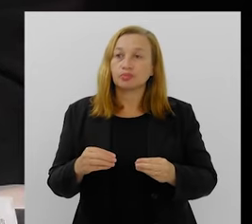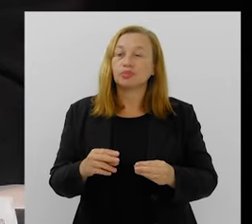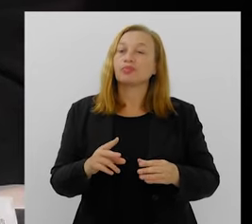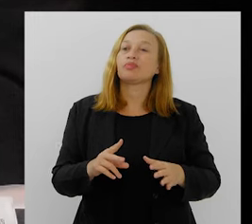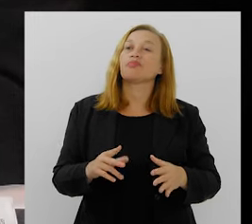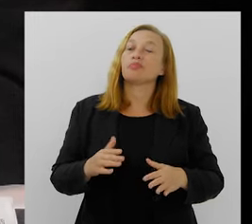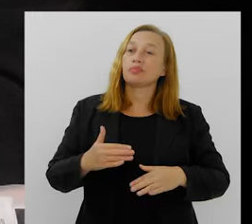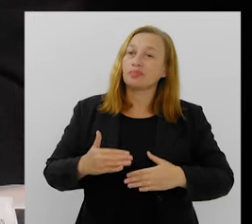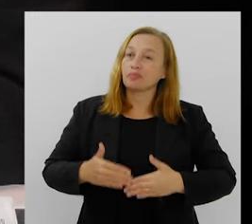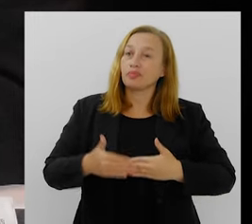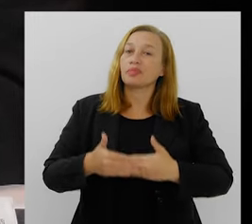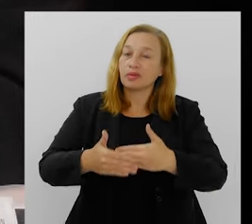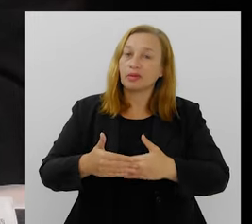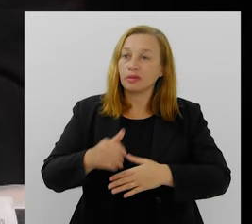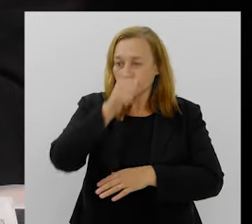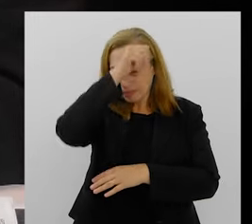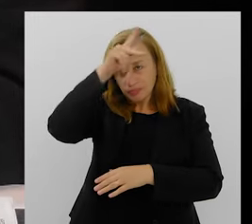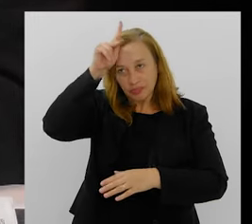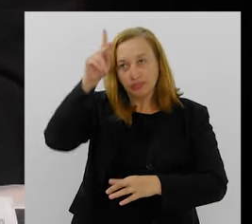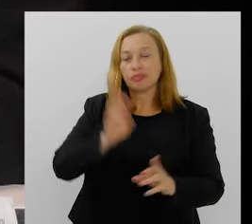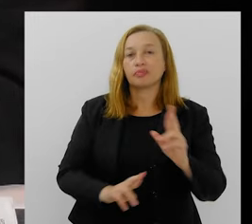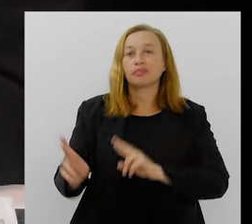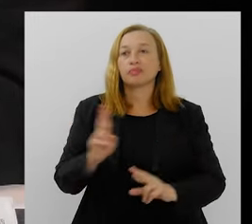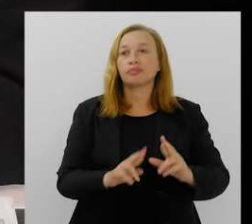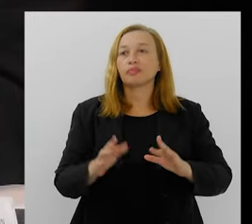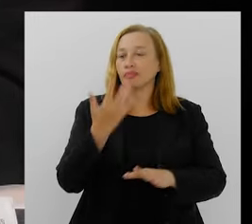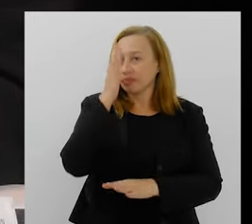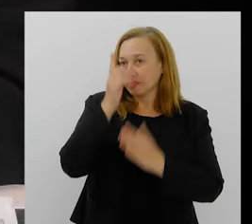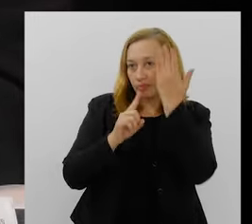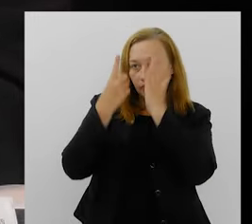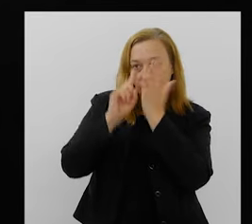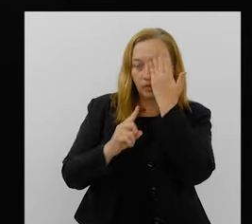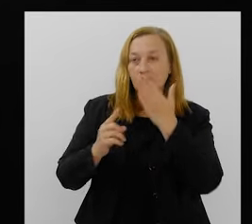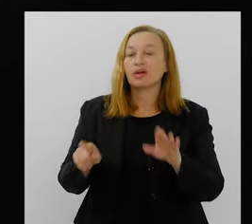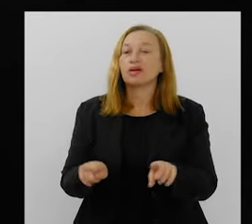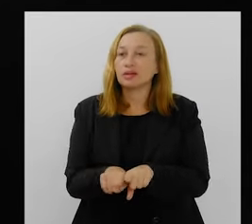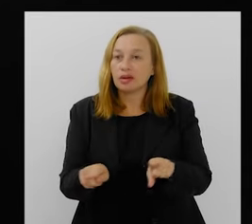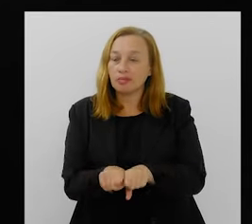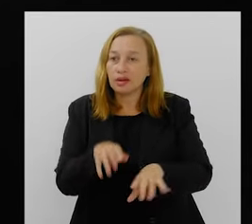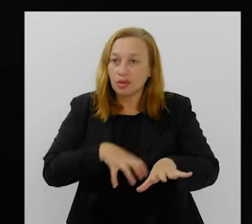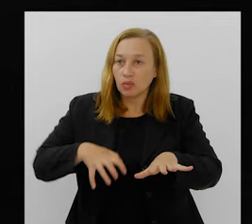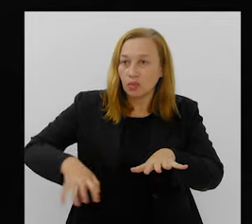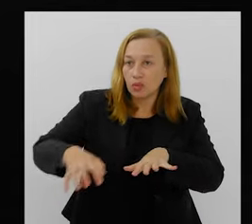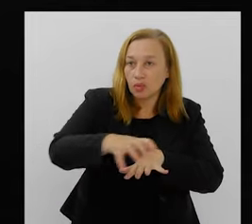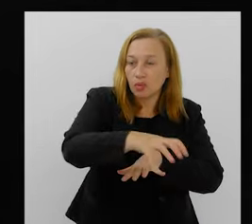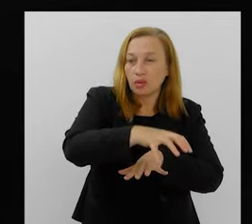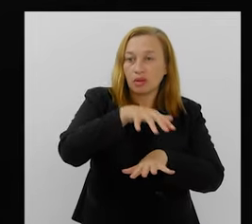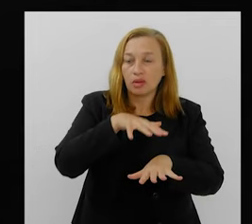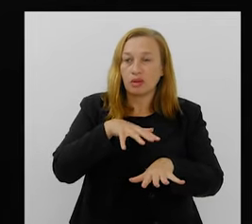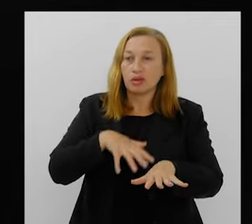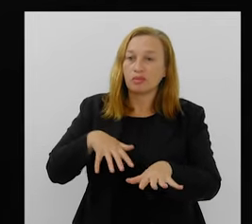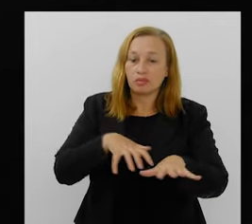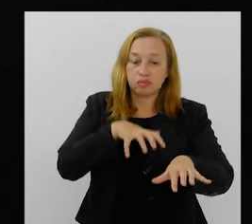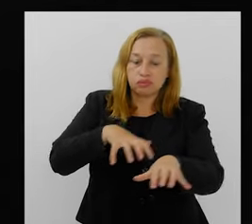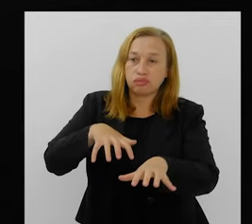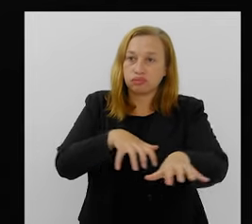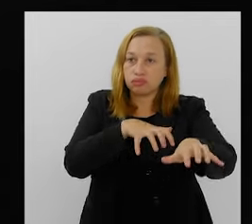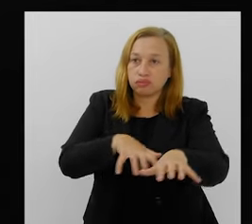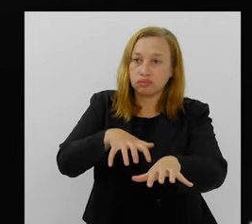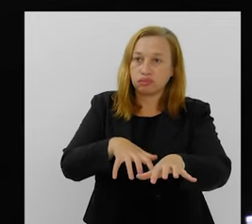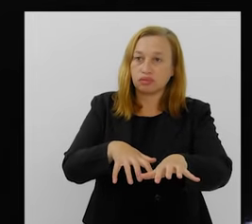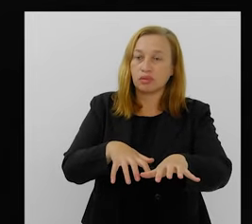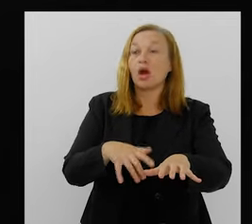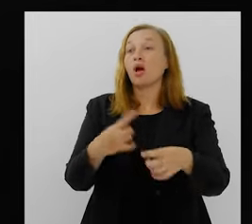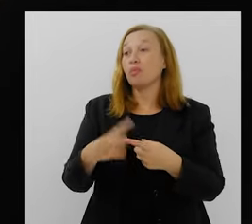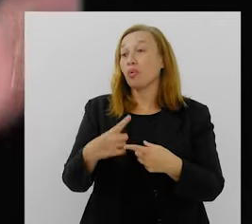vai ser mais um grande passo da prefeitura com relação ao carnaval, né? Até para levar os carros alegóricos para saber cair, né? Porque esses coisos do grupo de acesso tinham